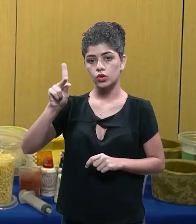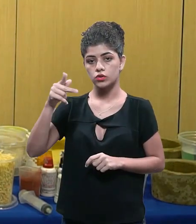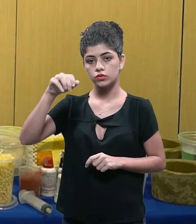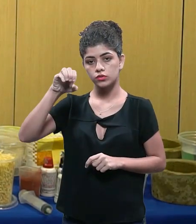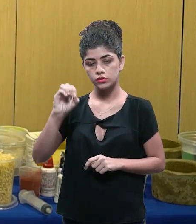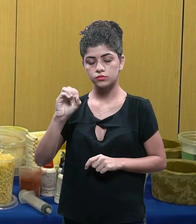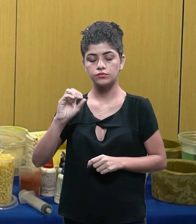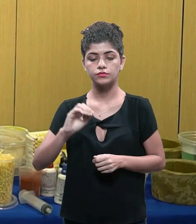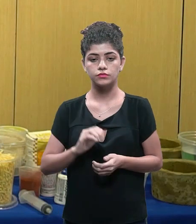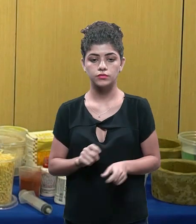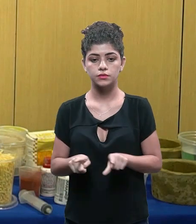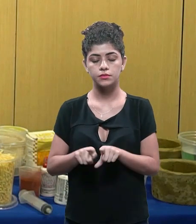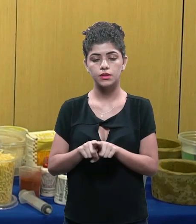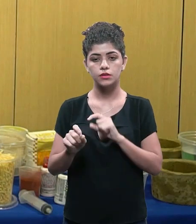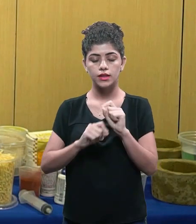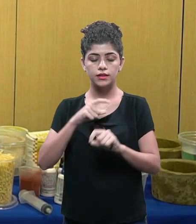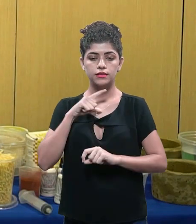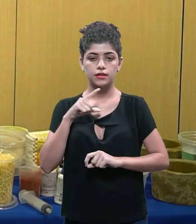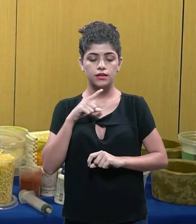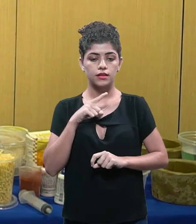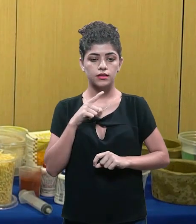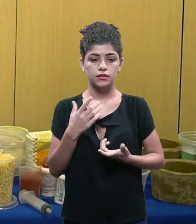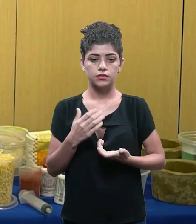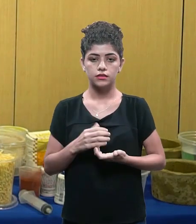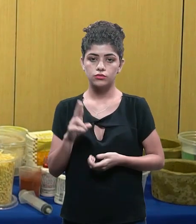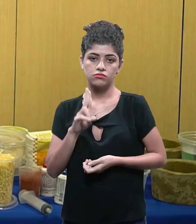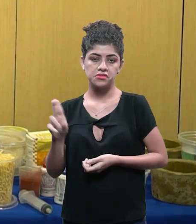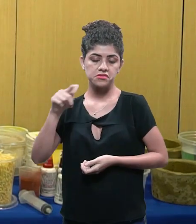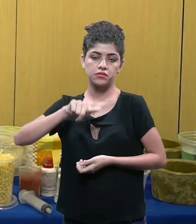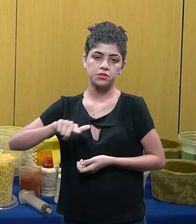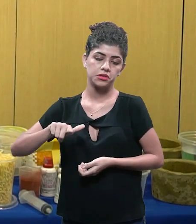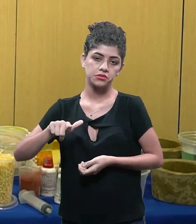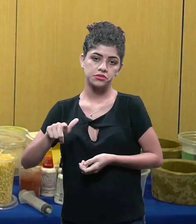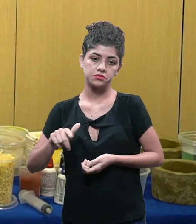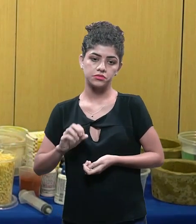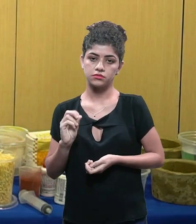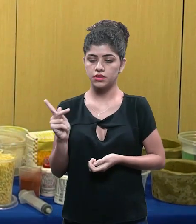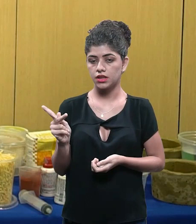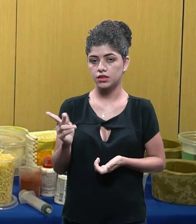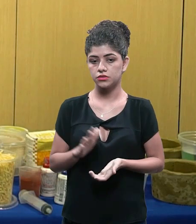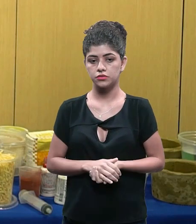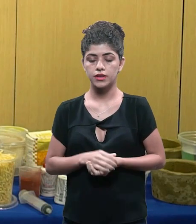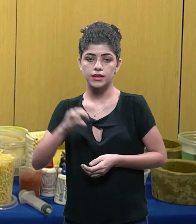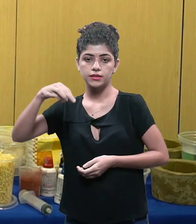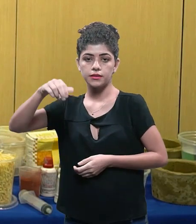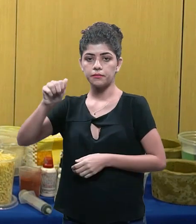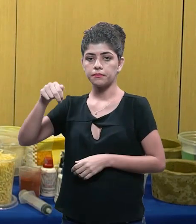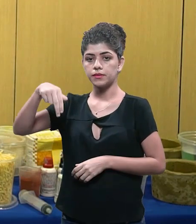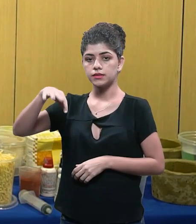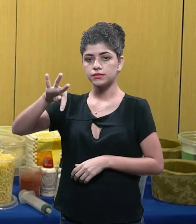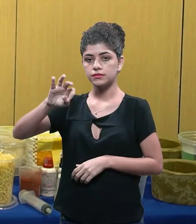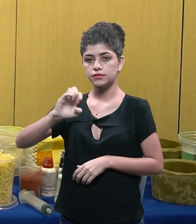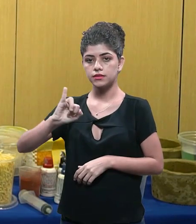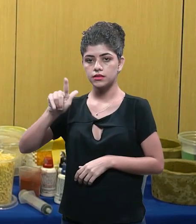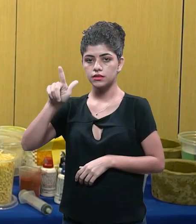óleo certo elementos que acabam com que esse pode ser óleo já reutilizado também certo margarina